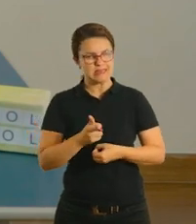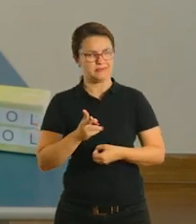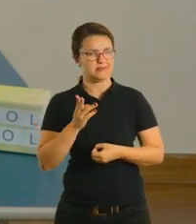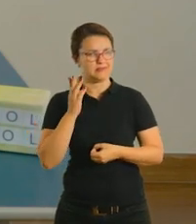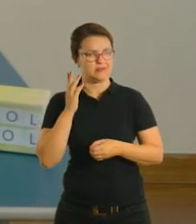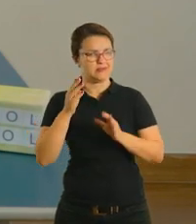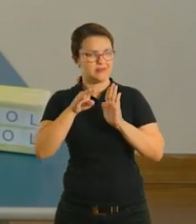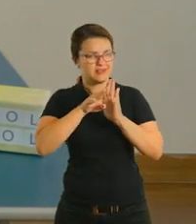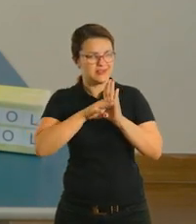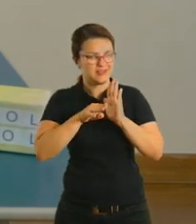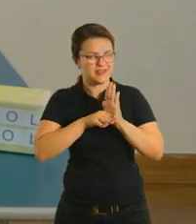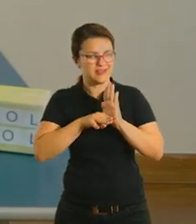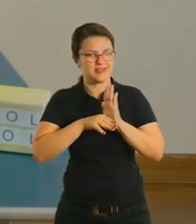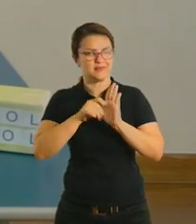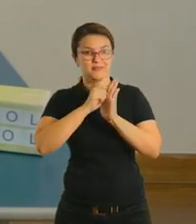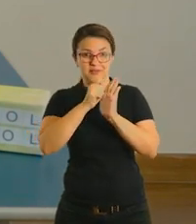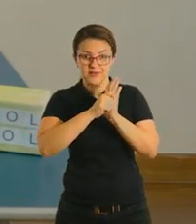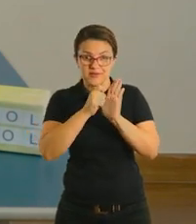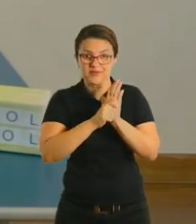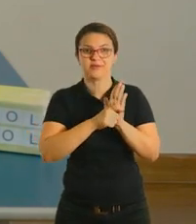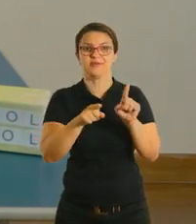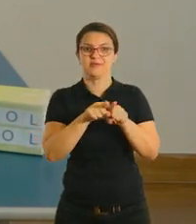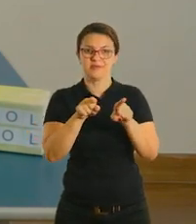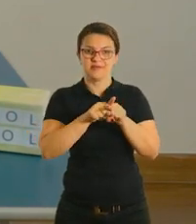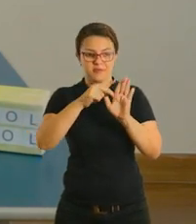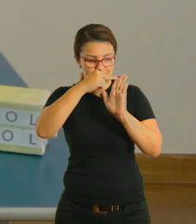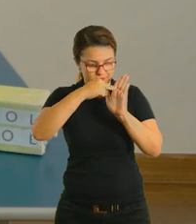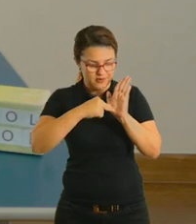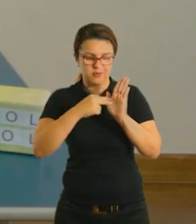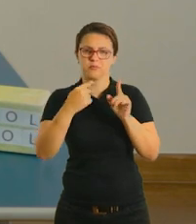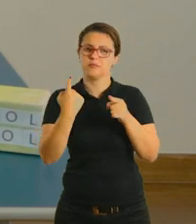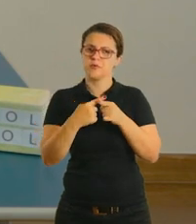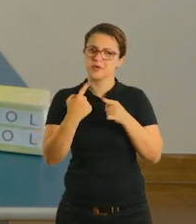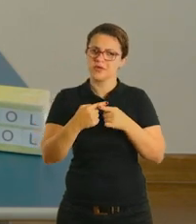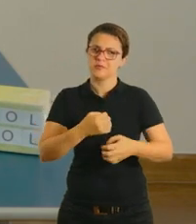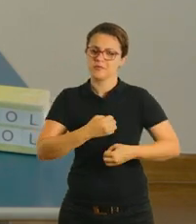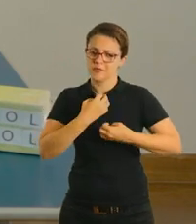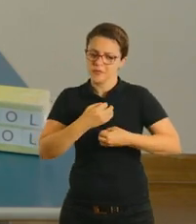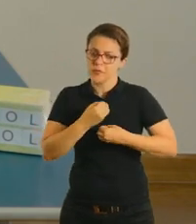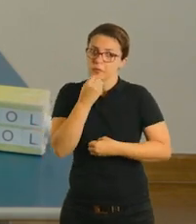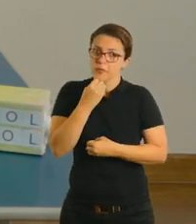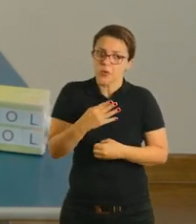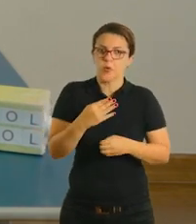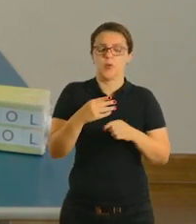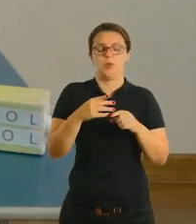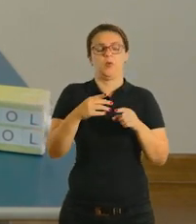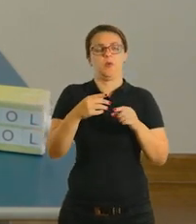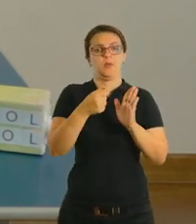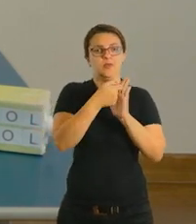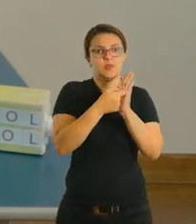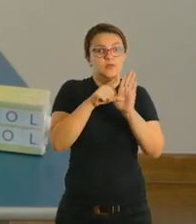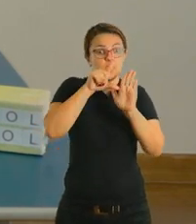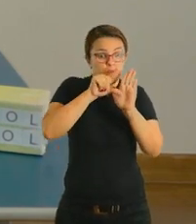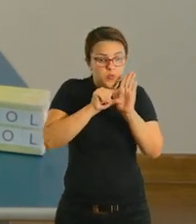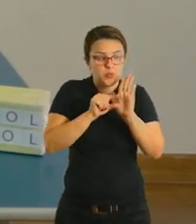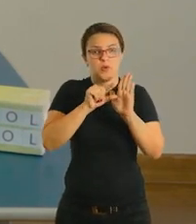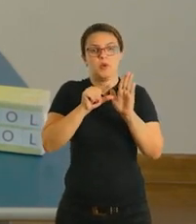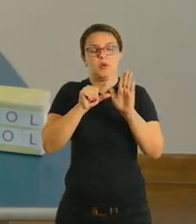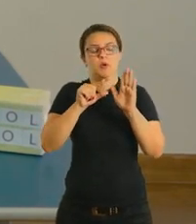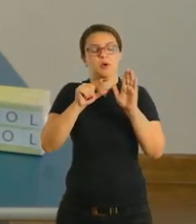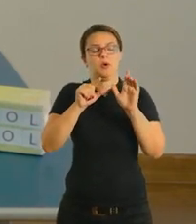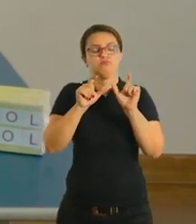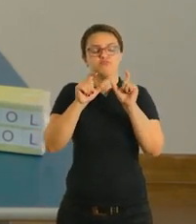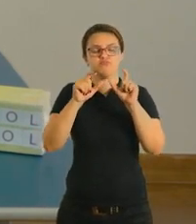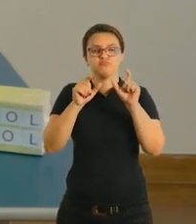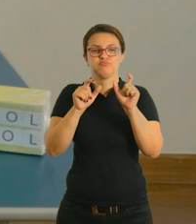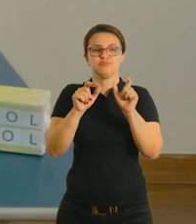leitura e escrita porque o poema geralmente é um texto bom, um texto curto, um texto onde tem as rimas, a sonoridade